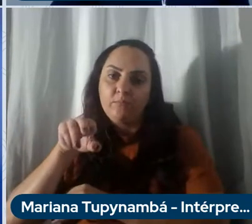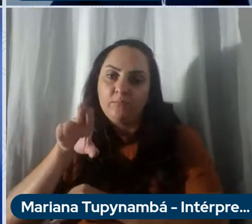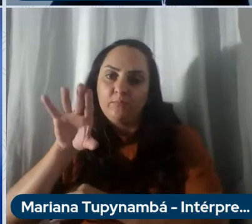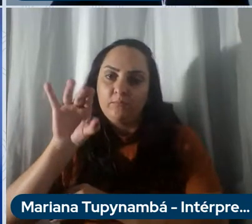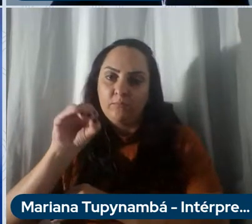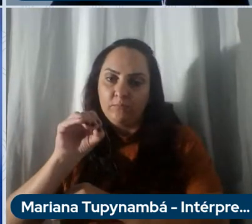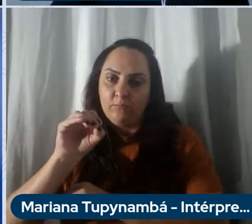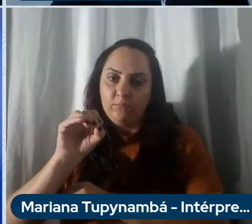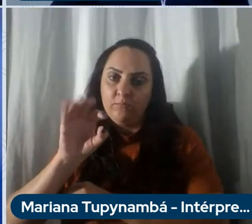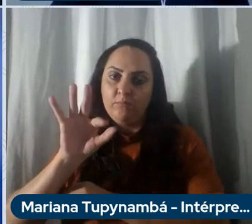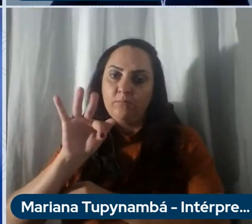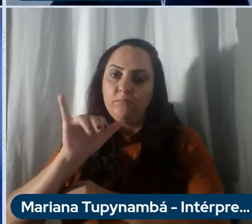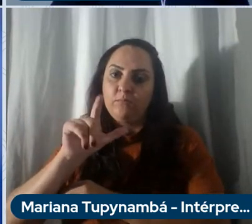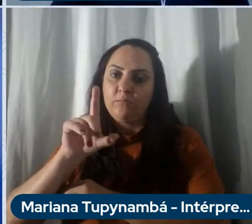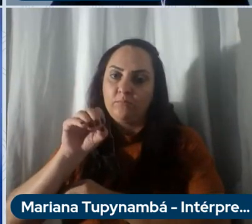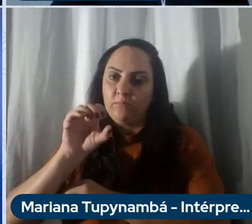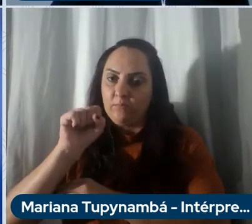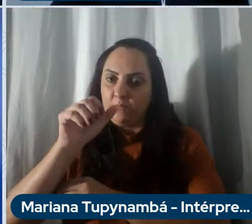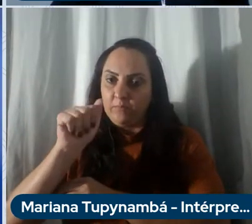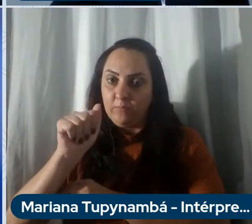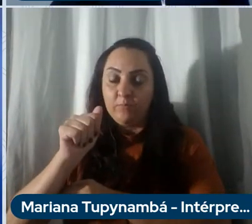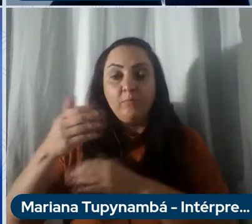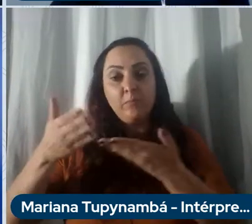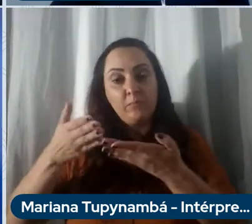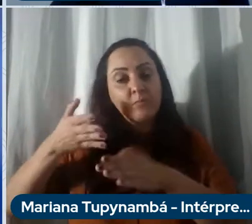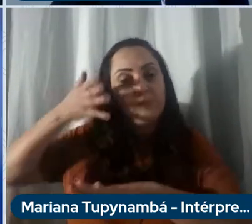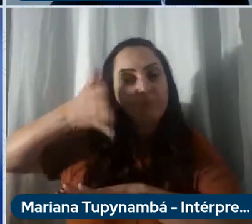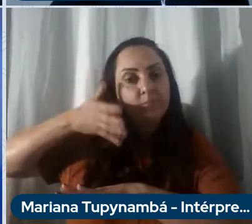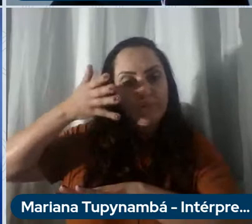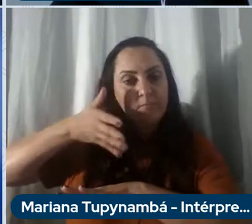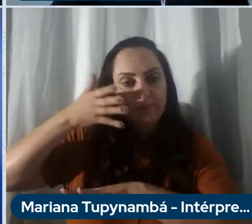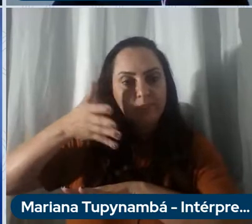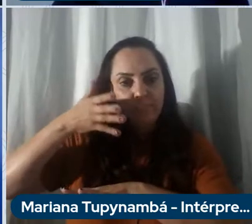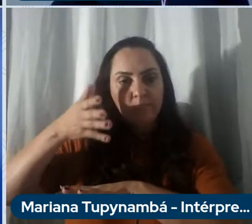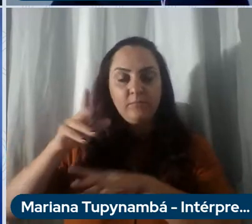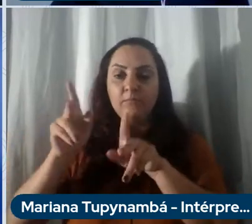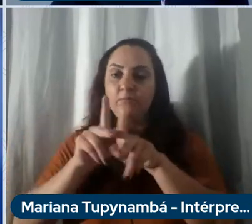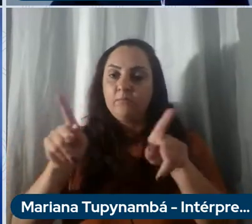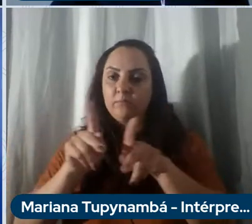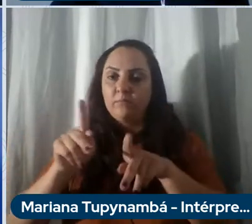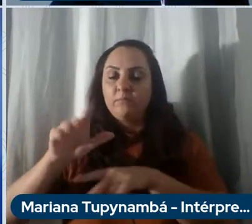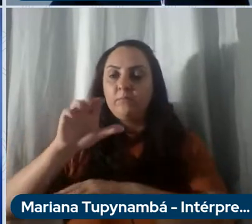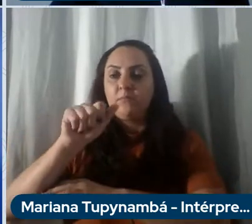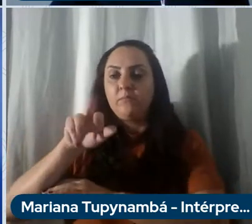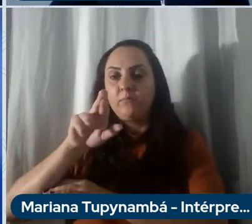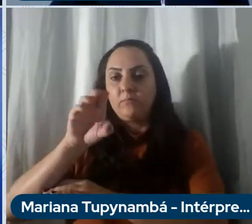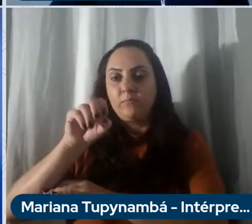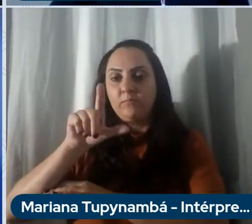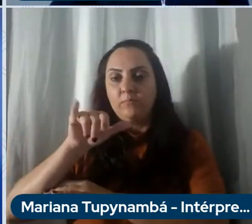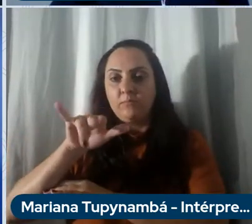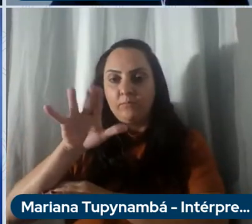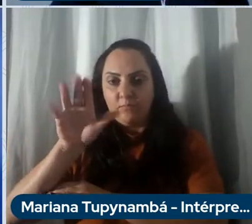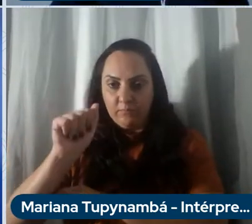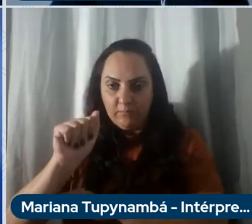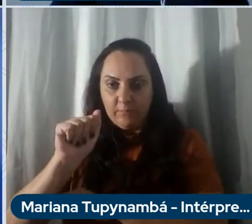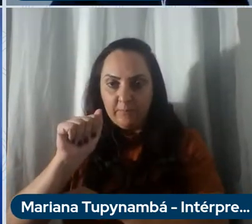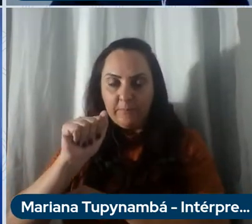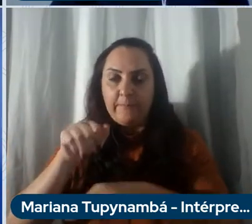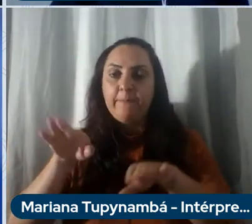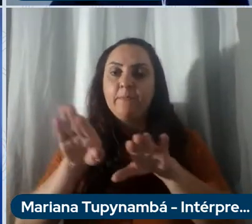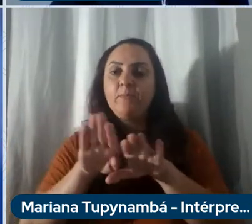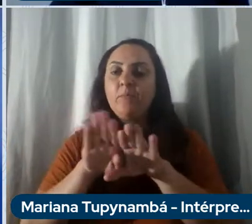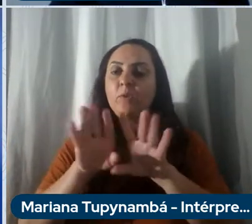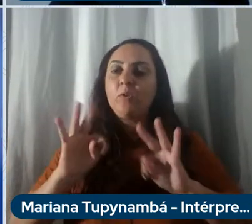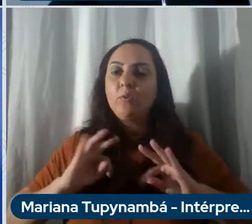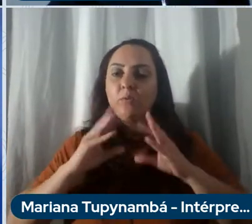aula magna. Professora do Instituto Politécnico, Carolina Nunan. Cumprimentamos também professores,